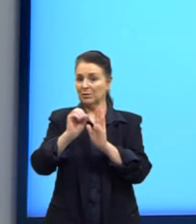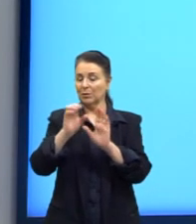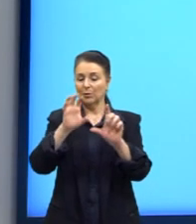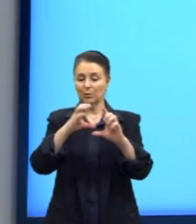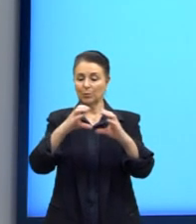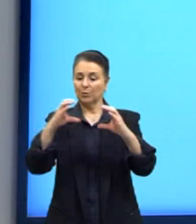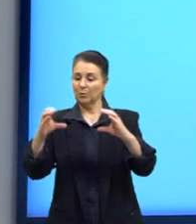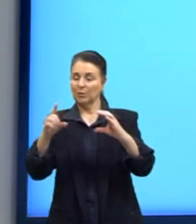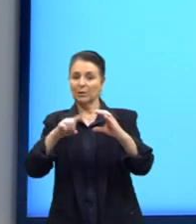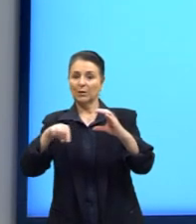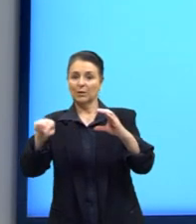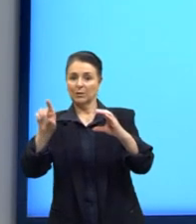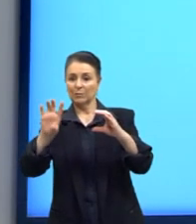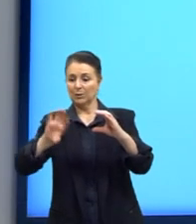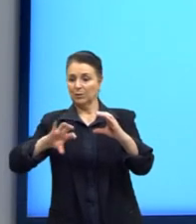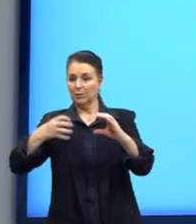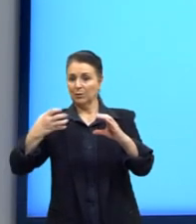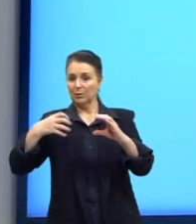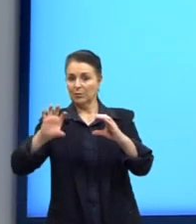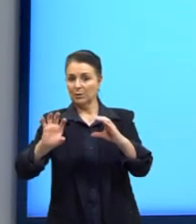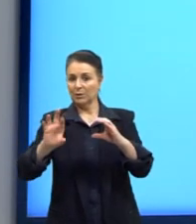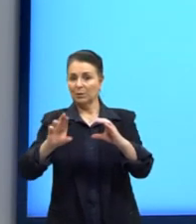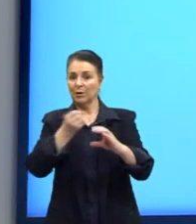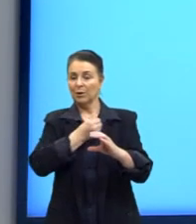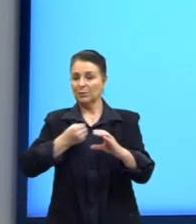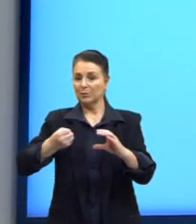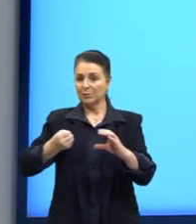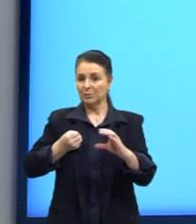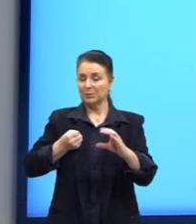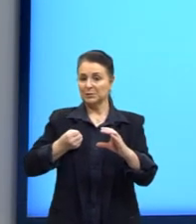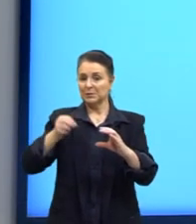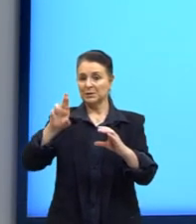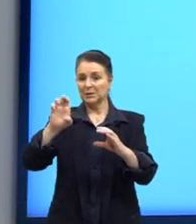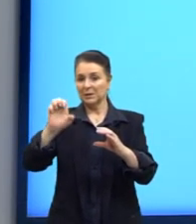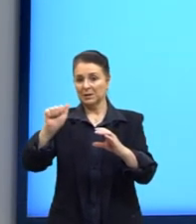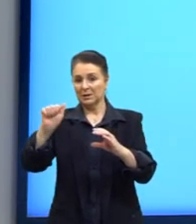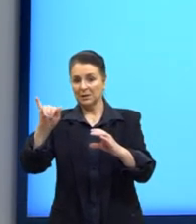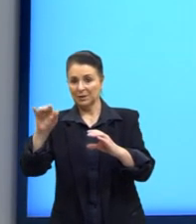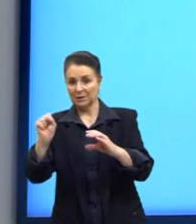Então, por isso que uma é considerada o inverso da outra.